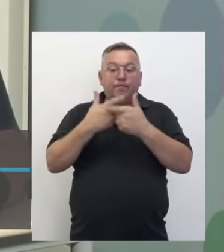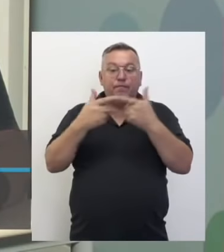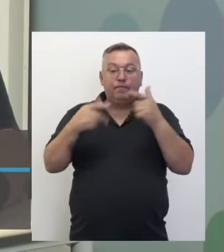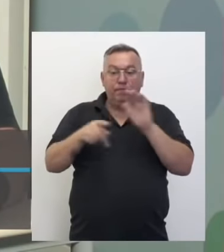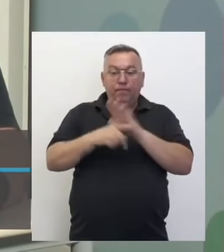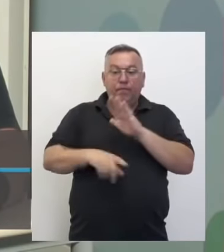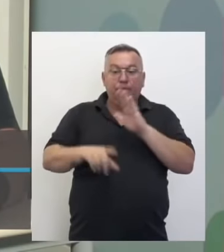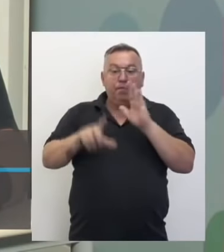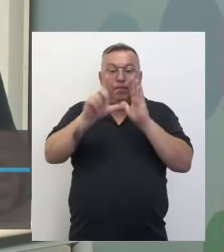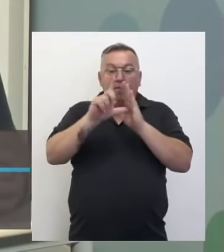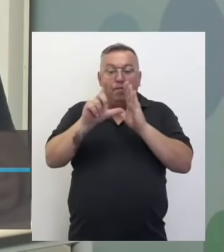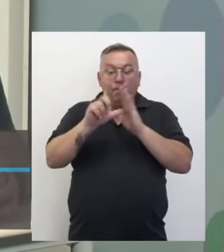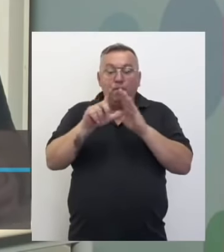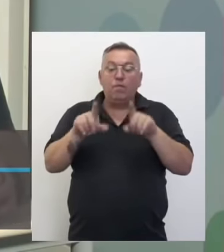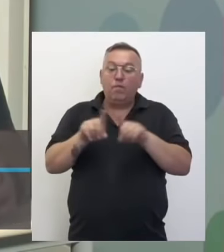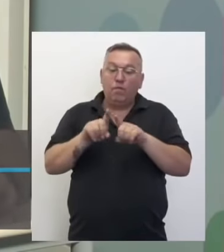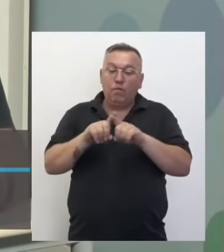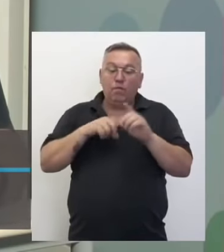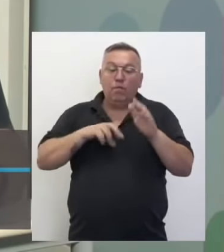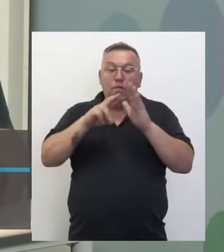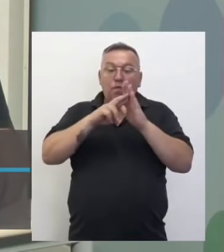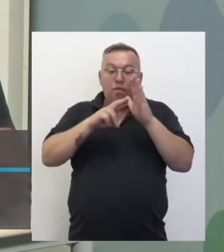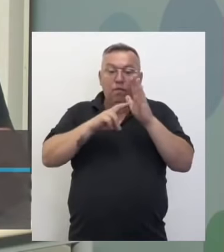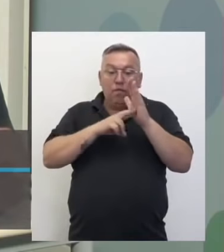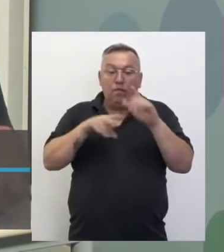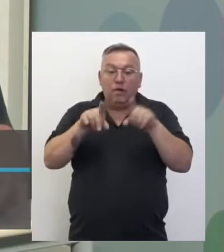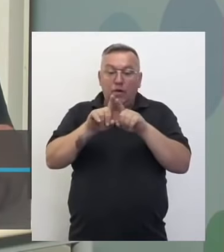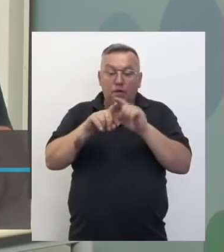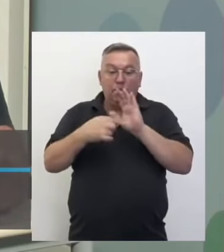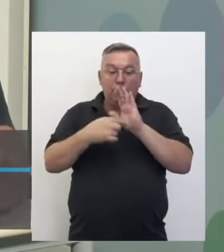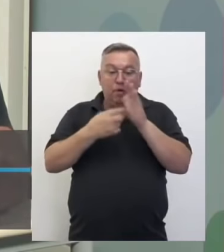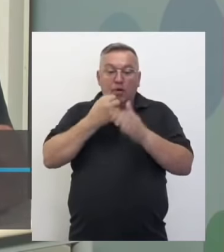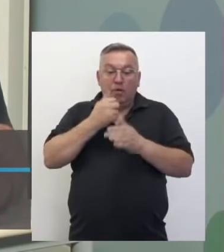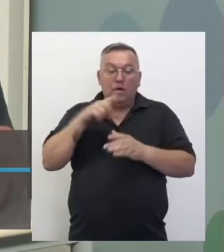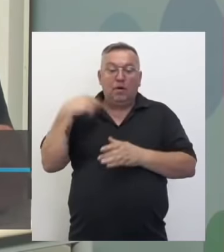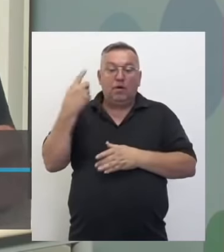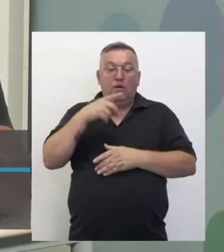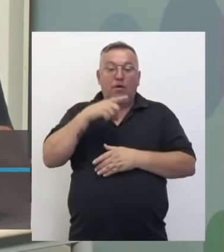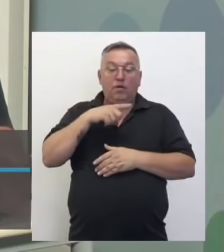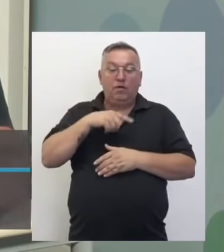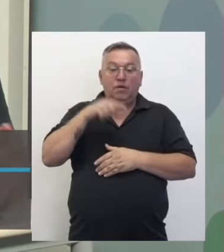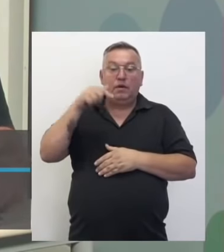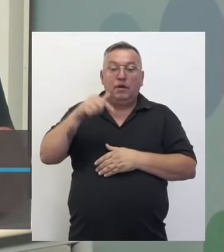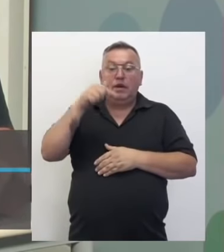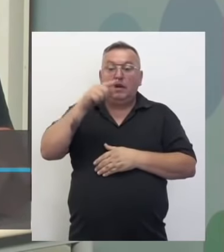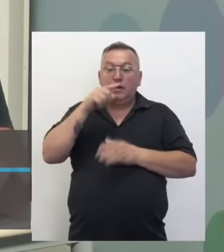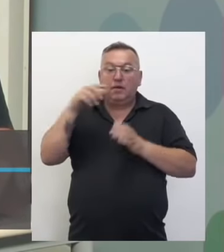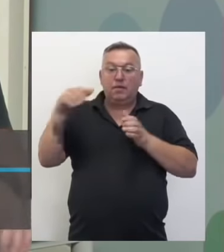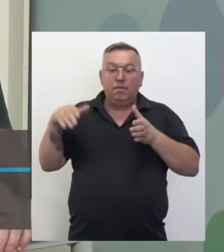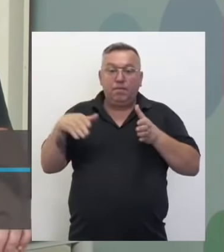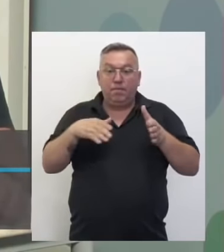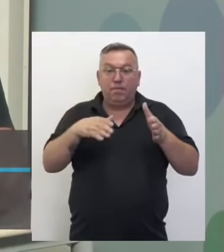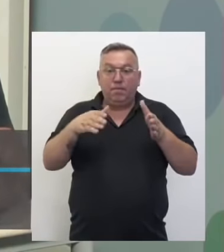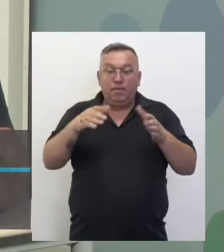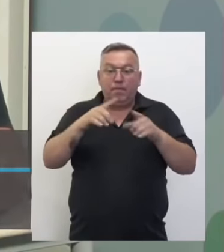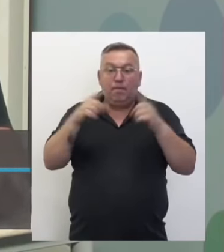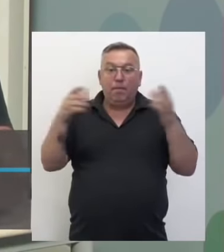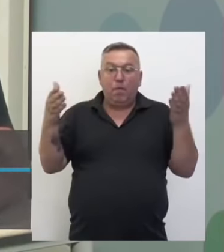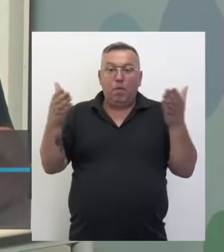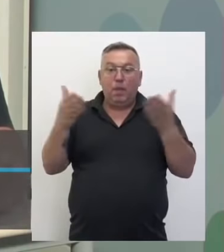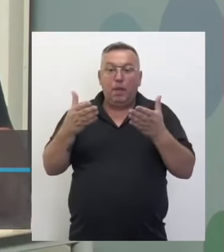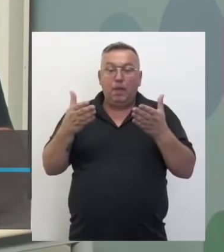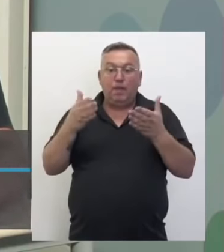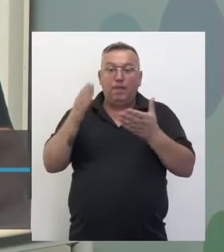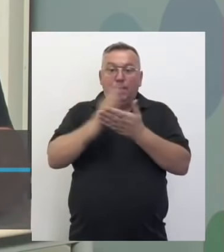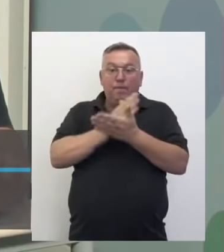leis, a questão da resolução, que retrata bem. Nós tínhamos sete bacias hidrográficas, agora ela foi